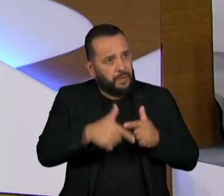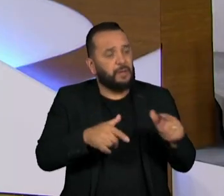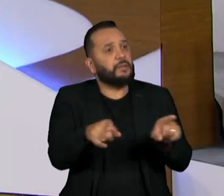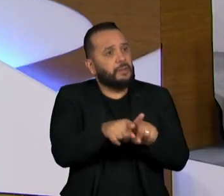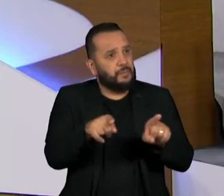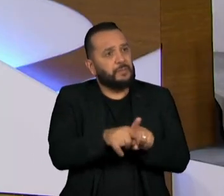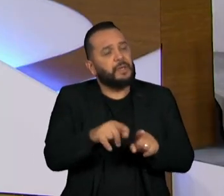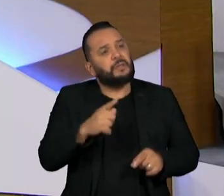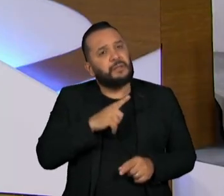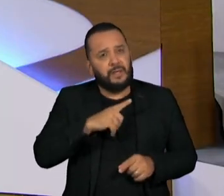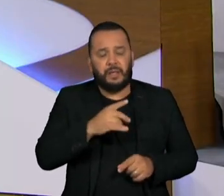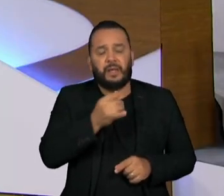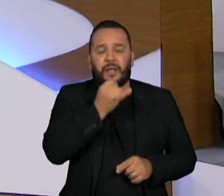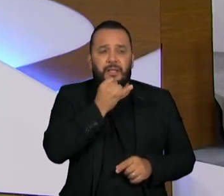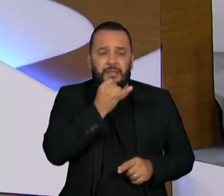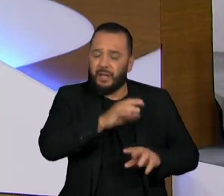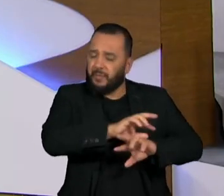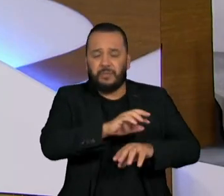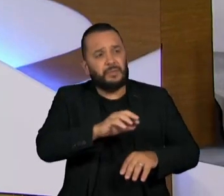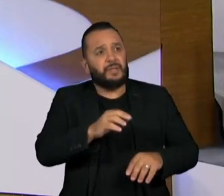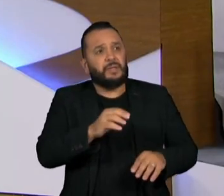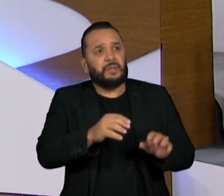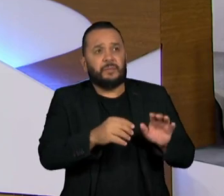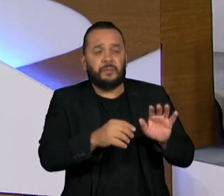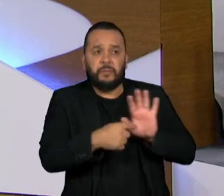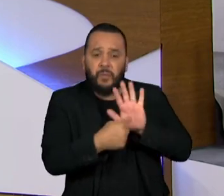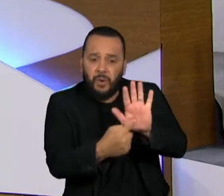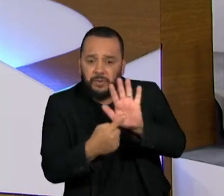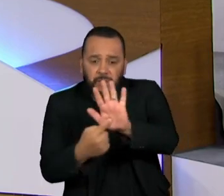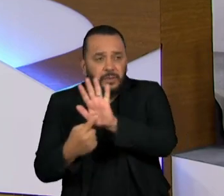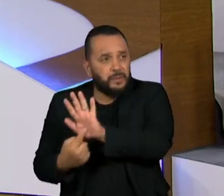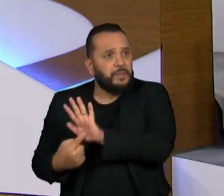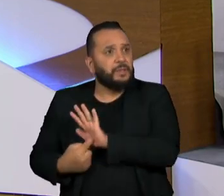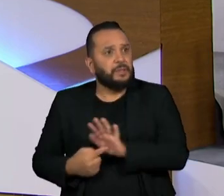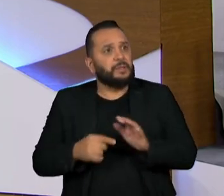aqui eu acho que a gente tem exemplos e exemplos que mostram que a atuação foi sempre com muita autonomia.